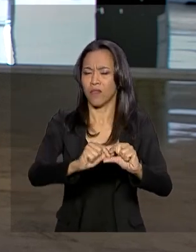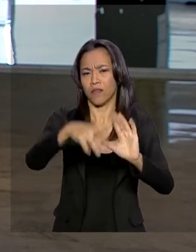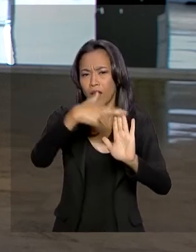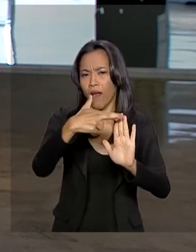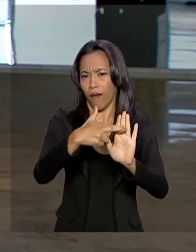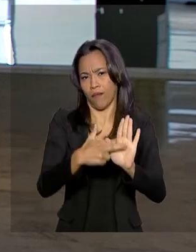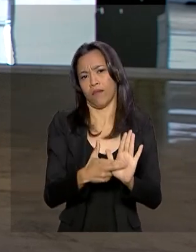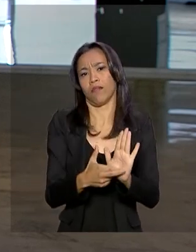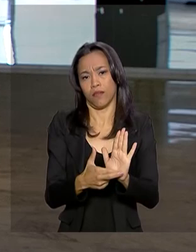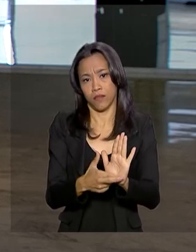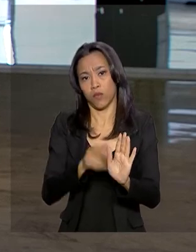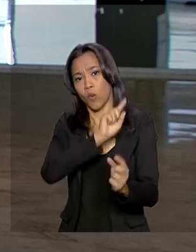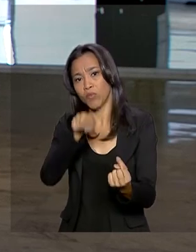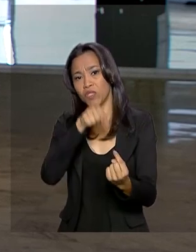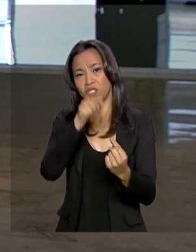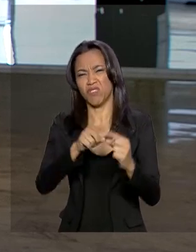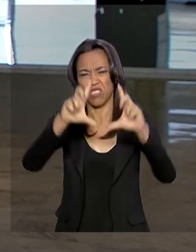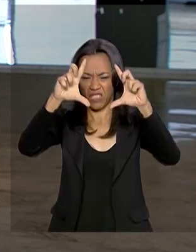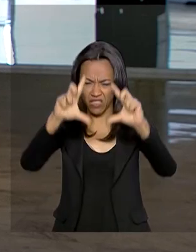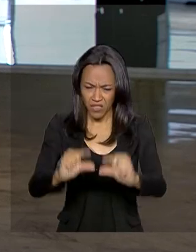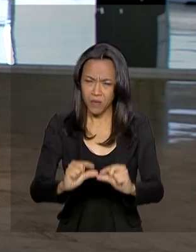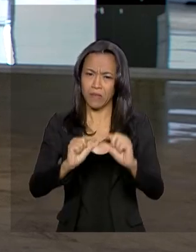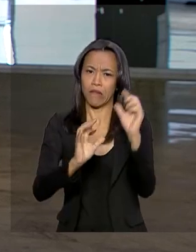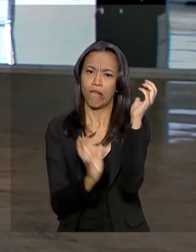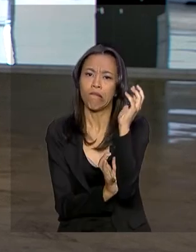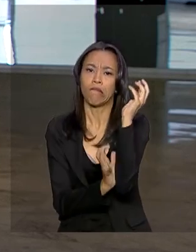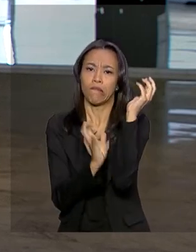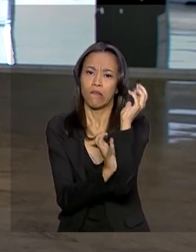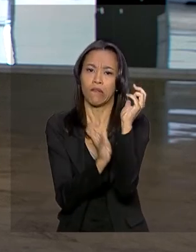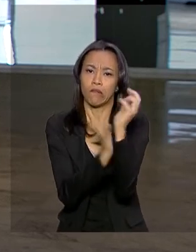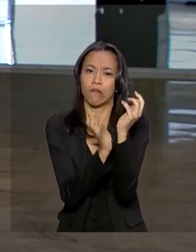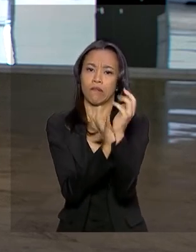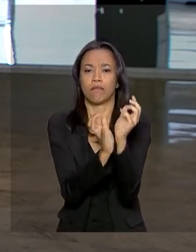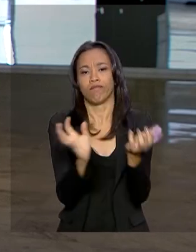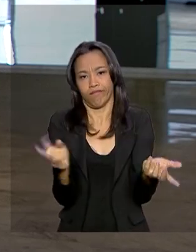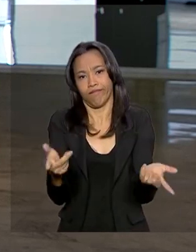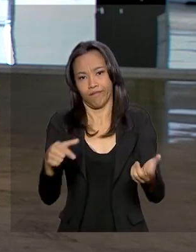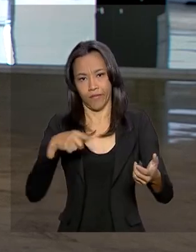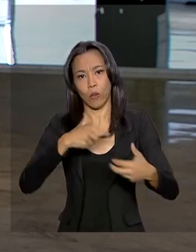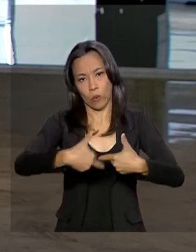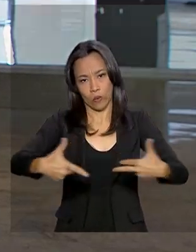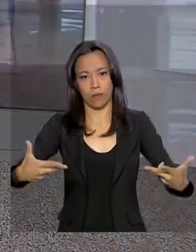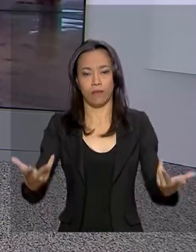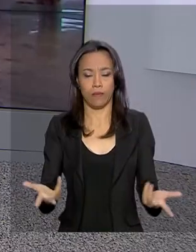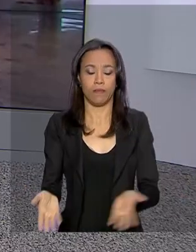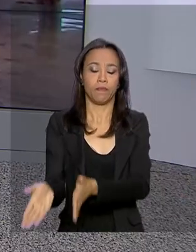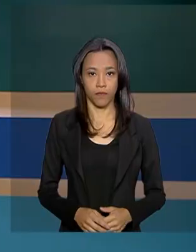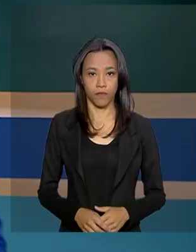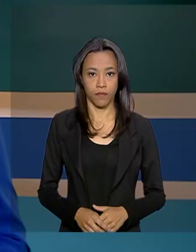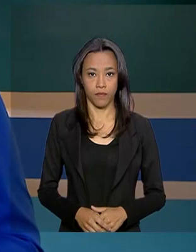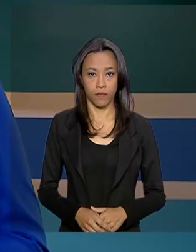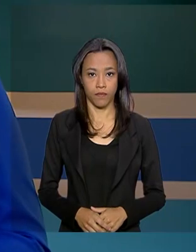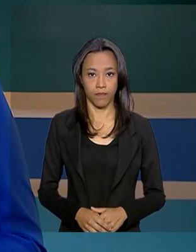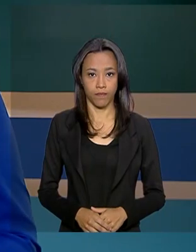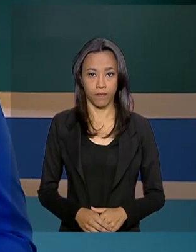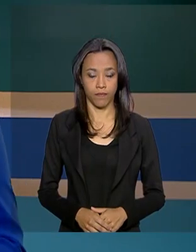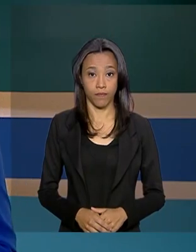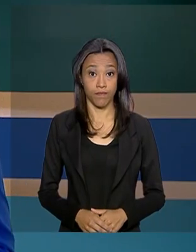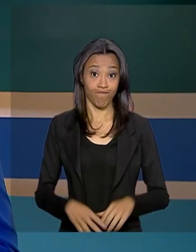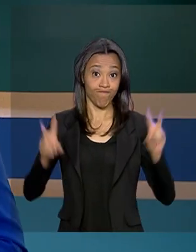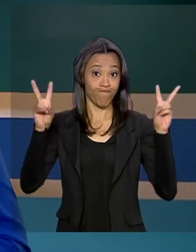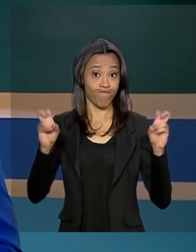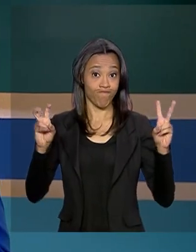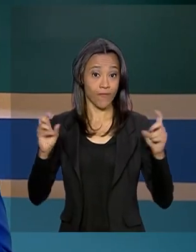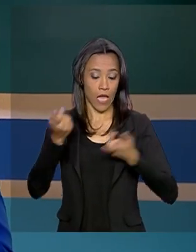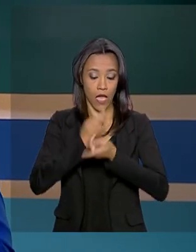com o objetivo de destravar o ambiente de negócios no país. É com você, Renata. Obrigada, Glauco. E por